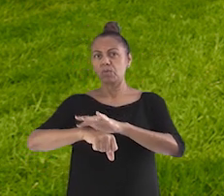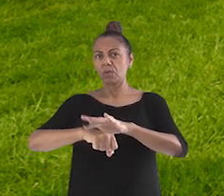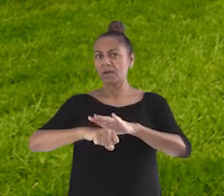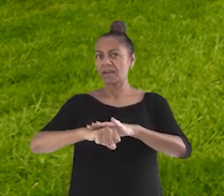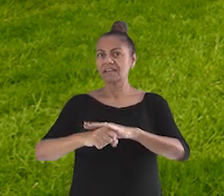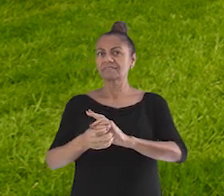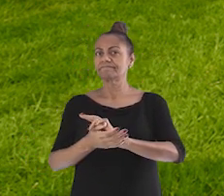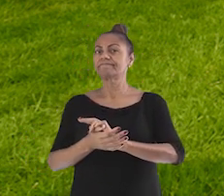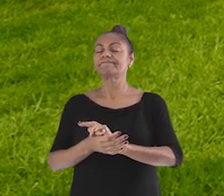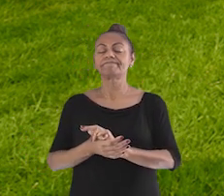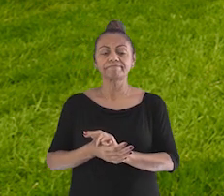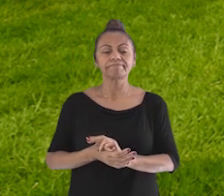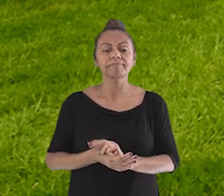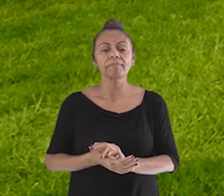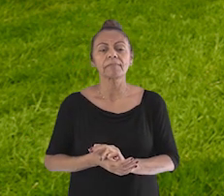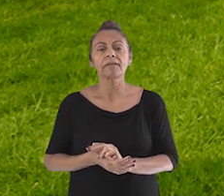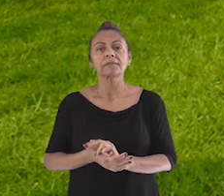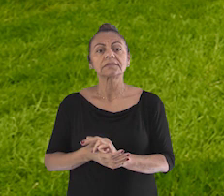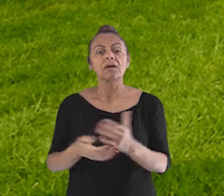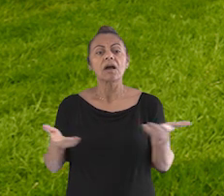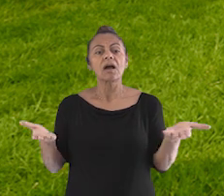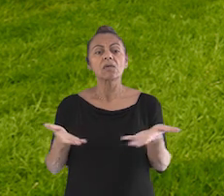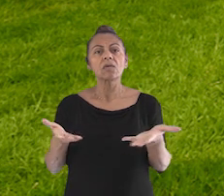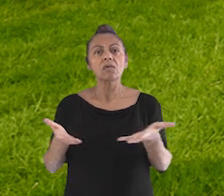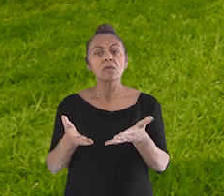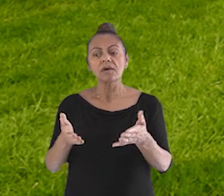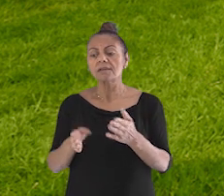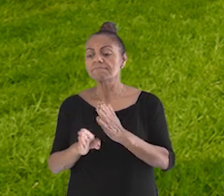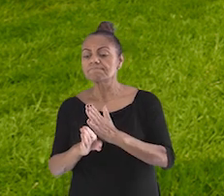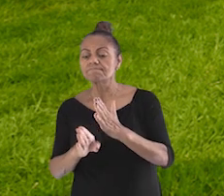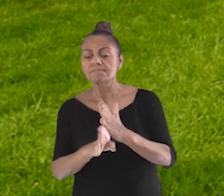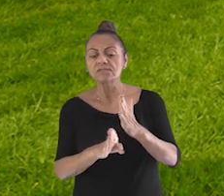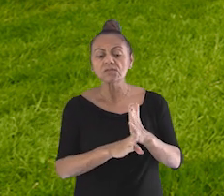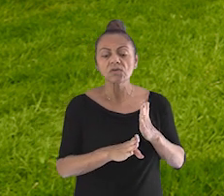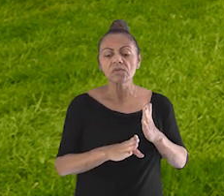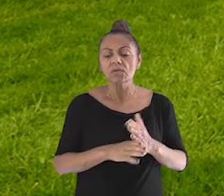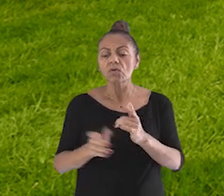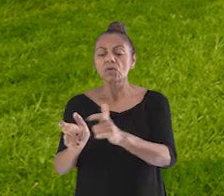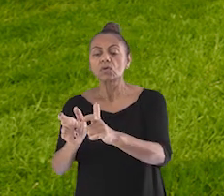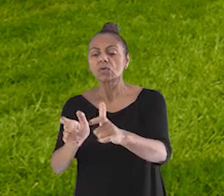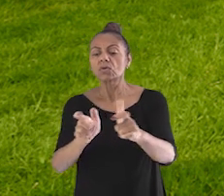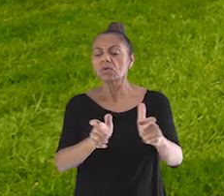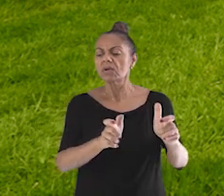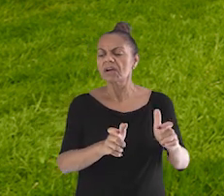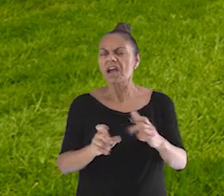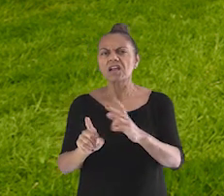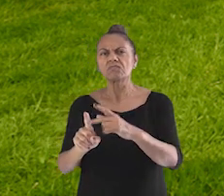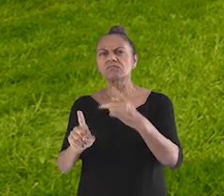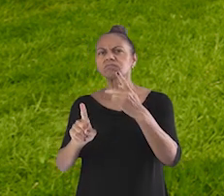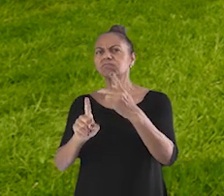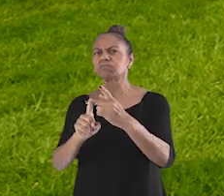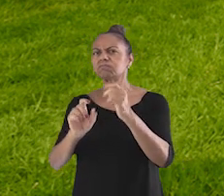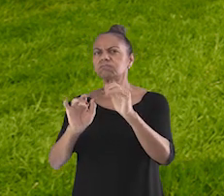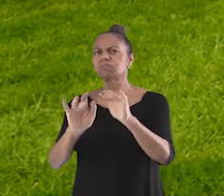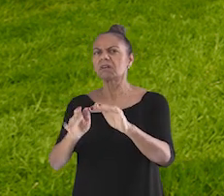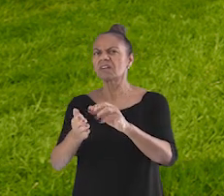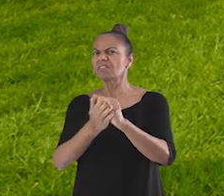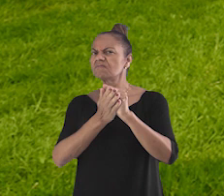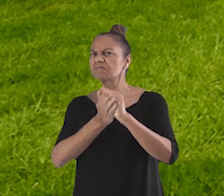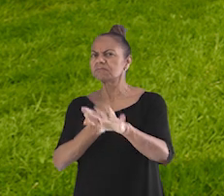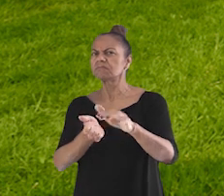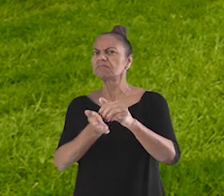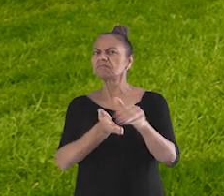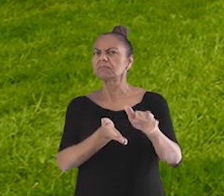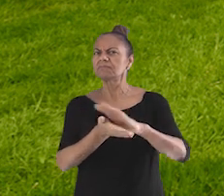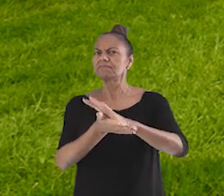Nos tornamos detetives para investigarmos algum lugar em que este mosquito possa estar morando e assim expulsarmos ele de